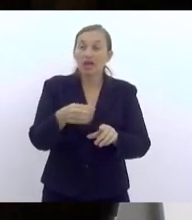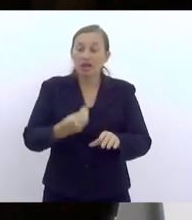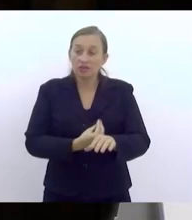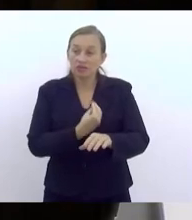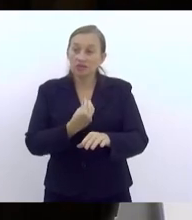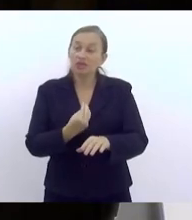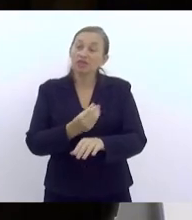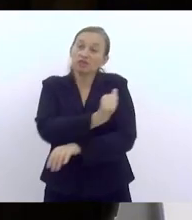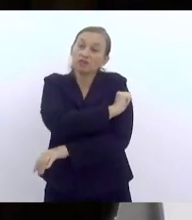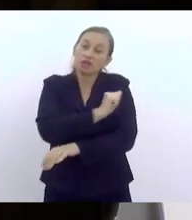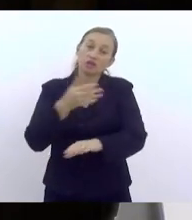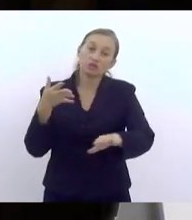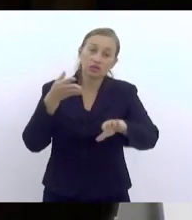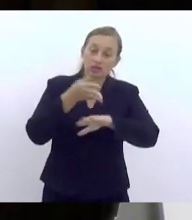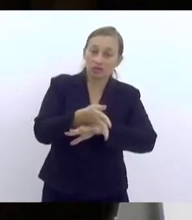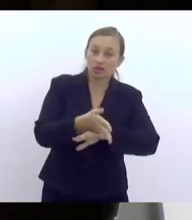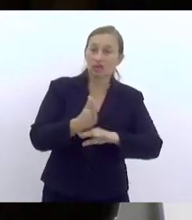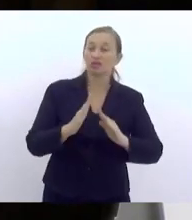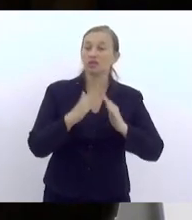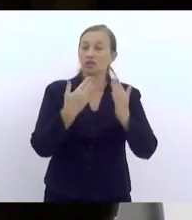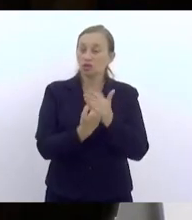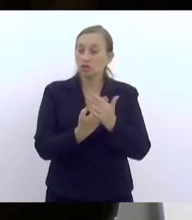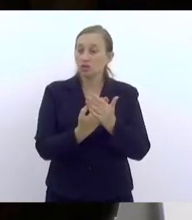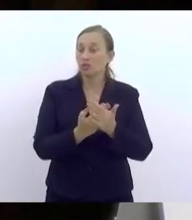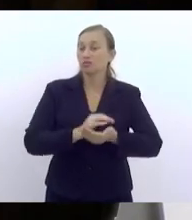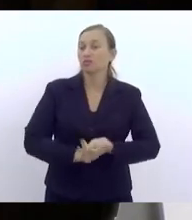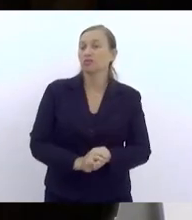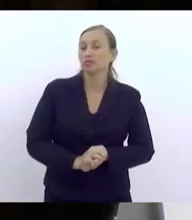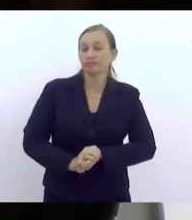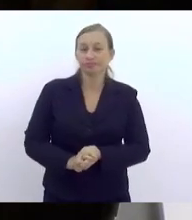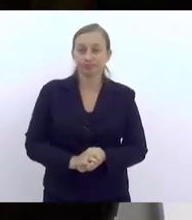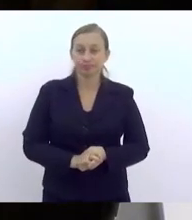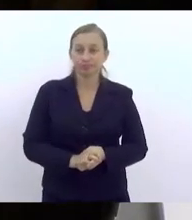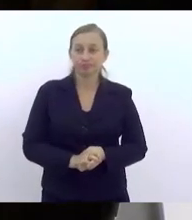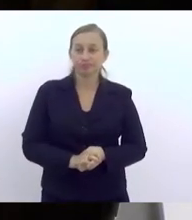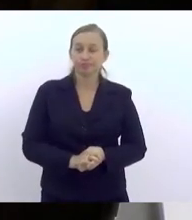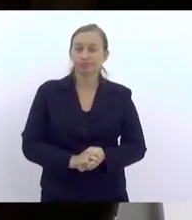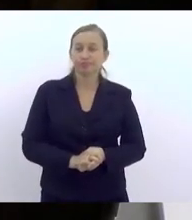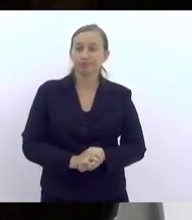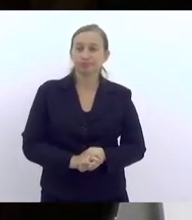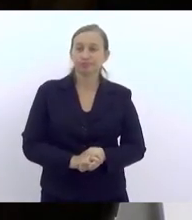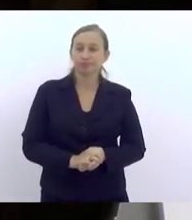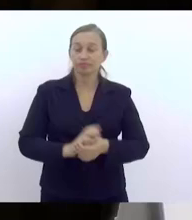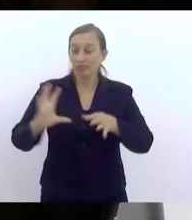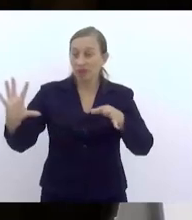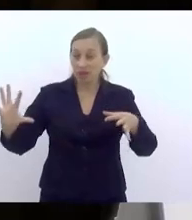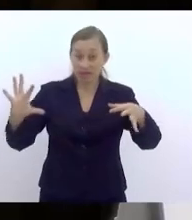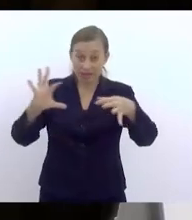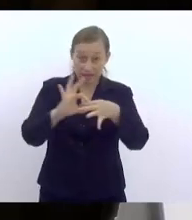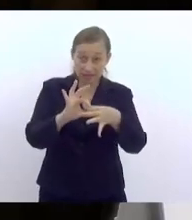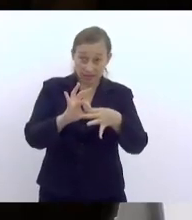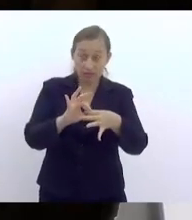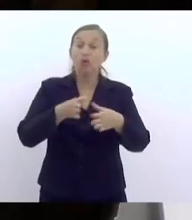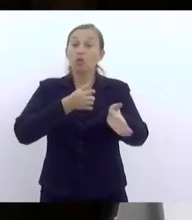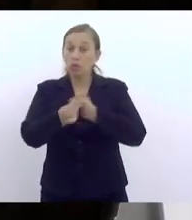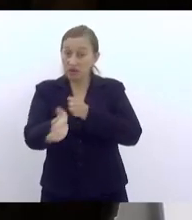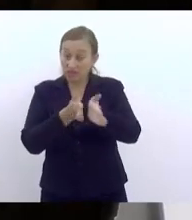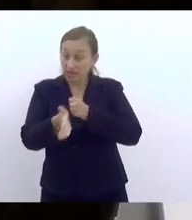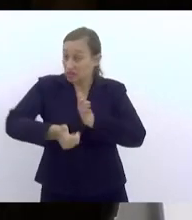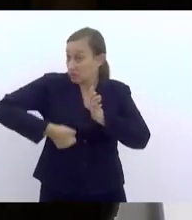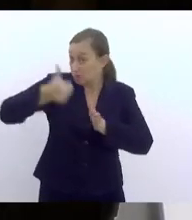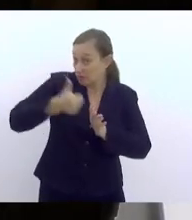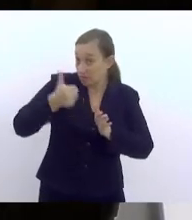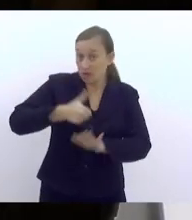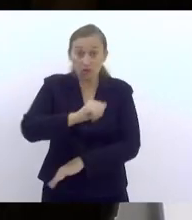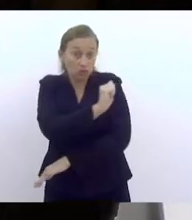operacionalização? Através da frequência escolar, que envolve a questão do vínculo, primeiro do acesso, do